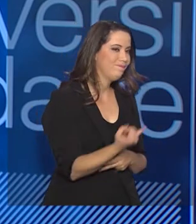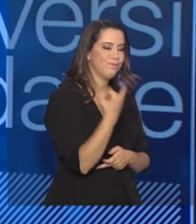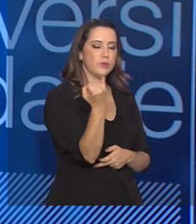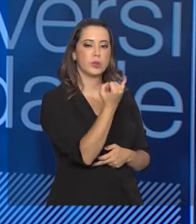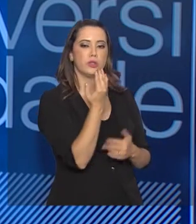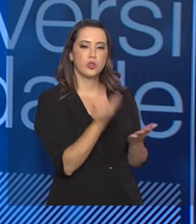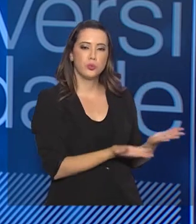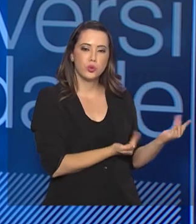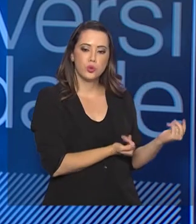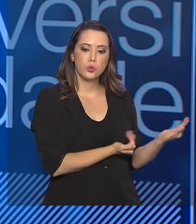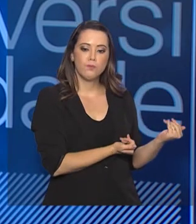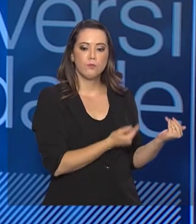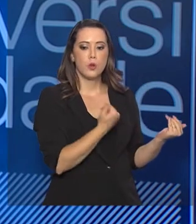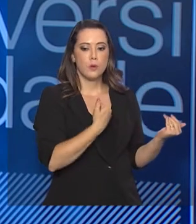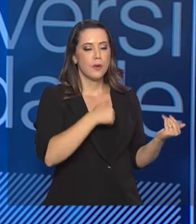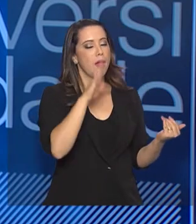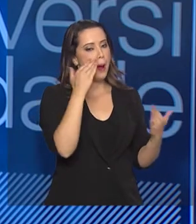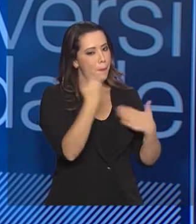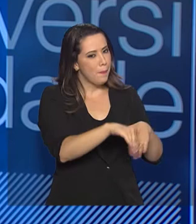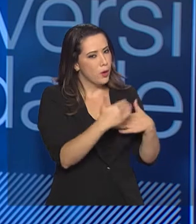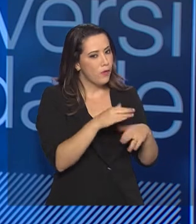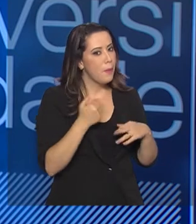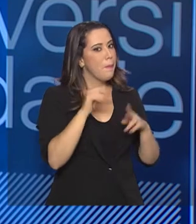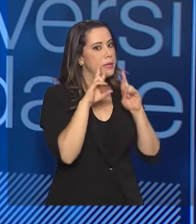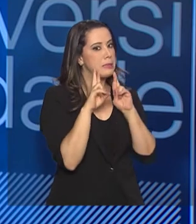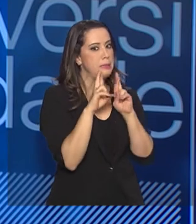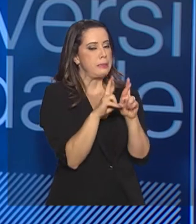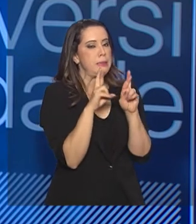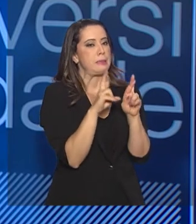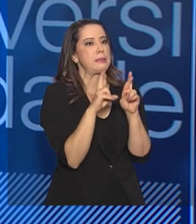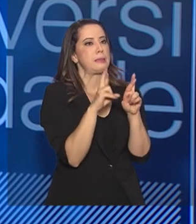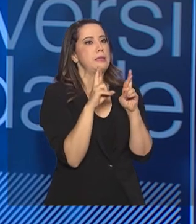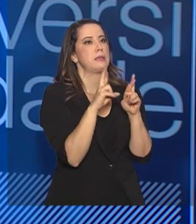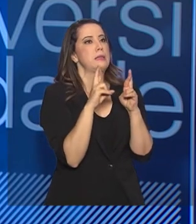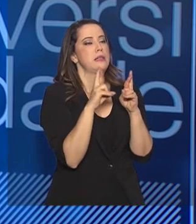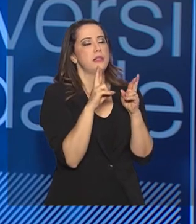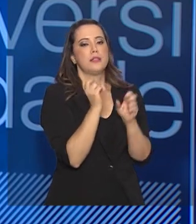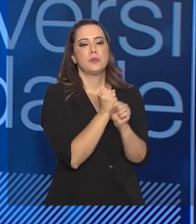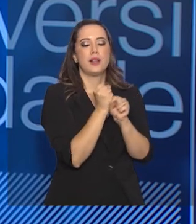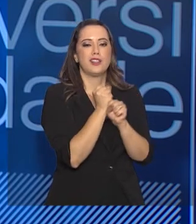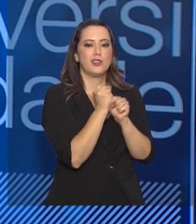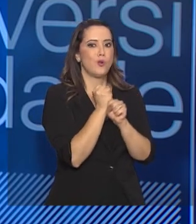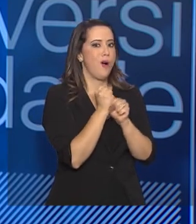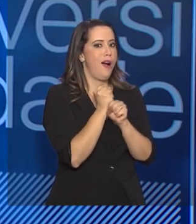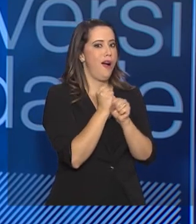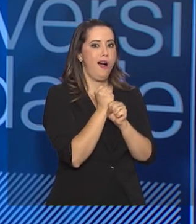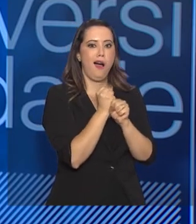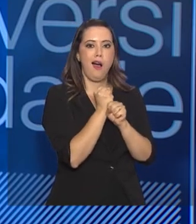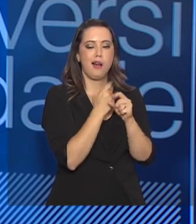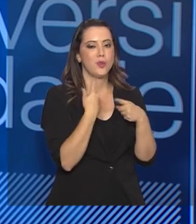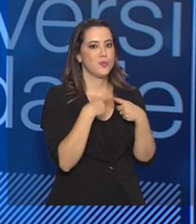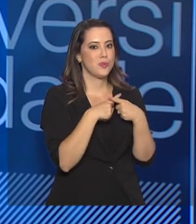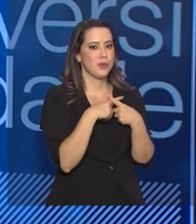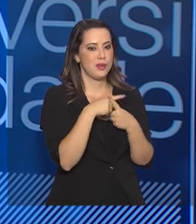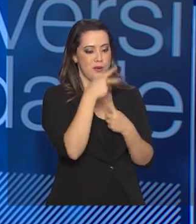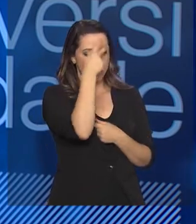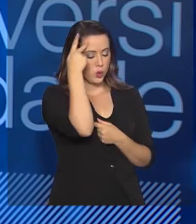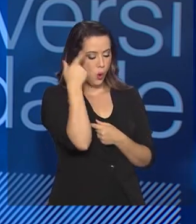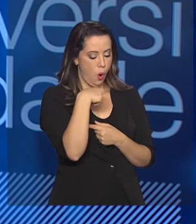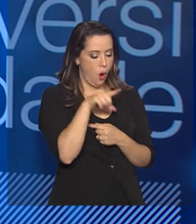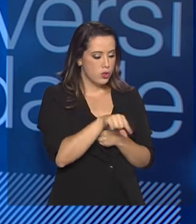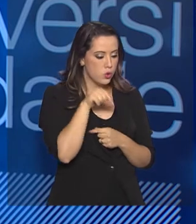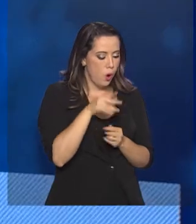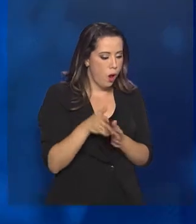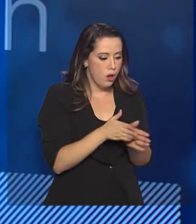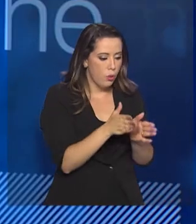colocou, é a prova mais esperada do ano para os estudantes, é quando eles definem o rumo da vida adulta deles, vai ser